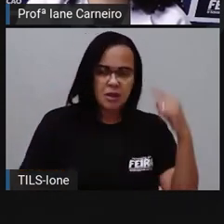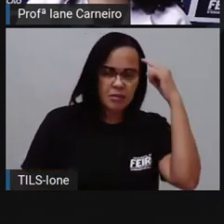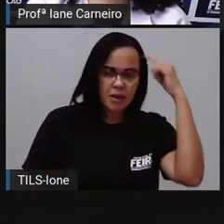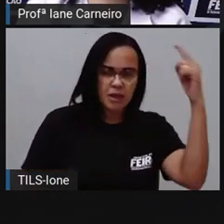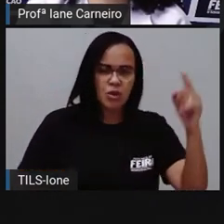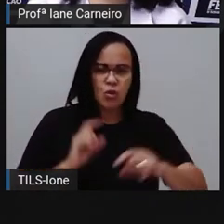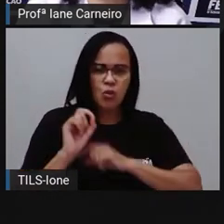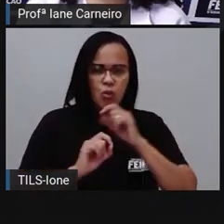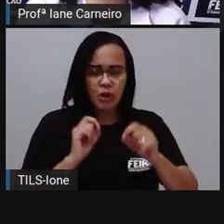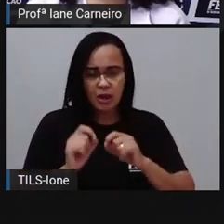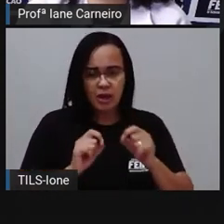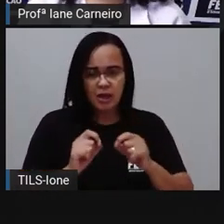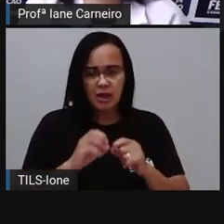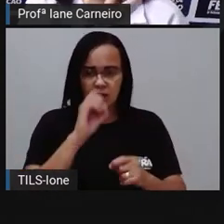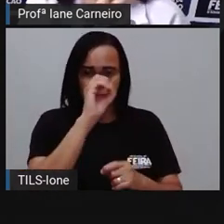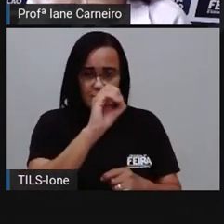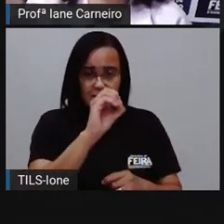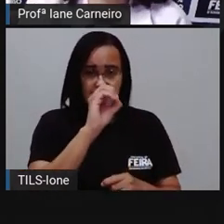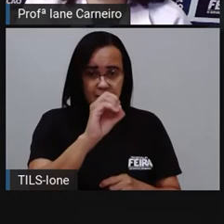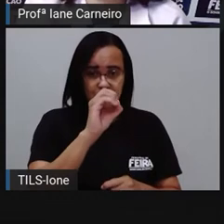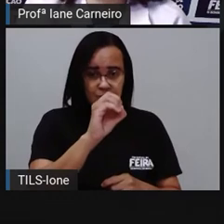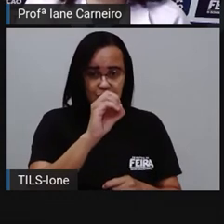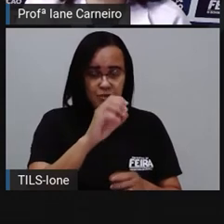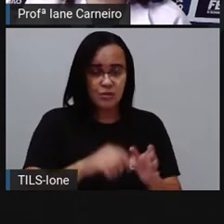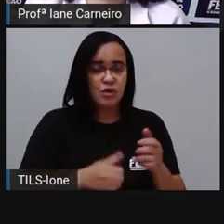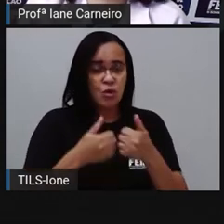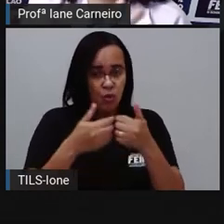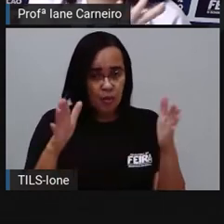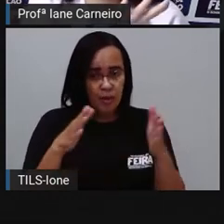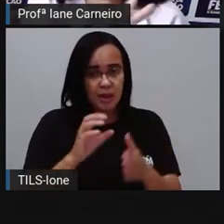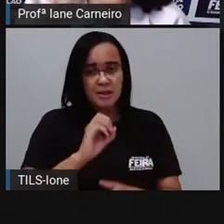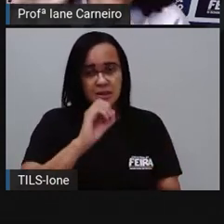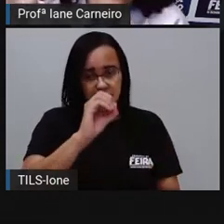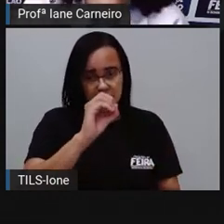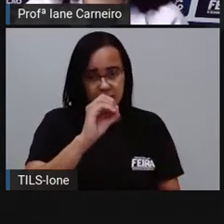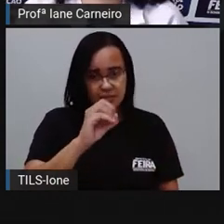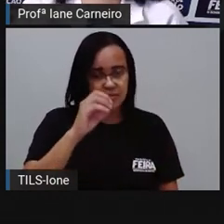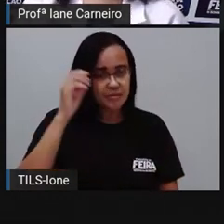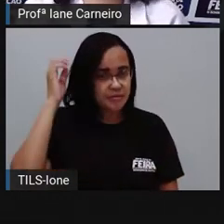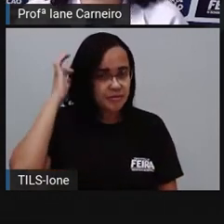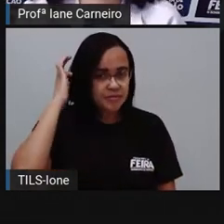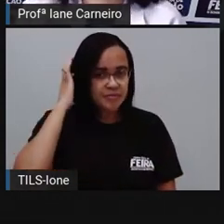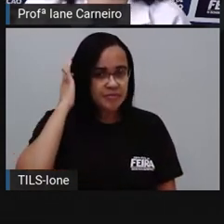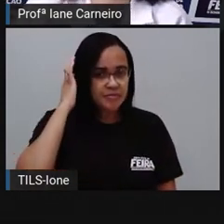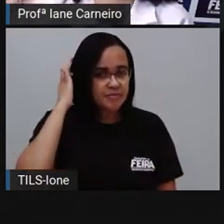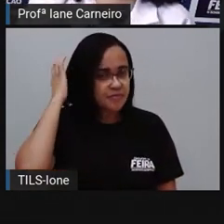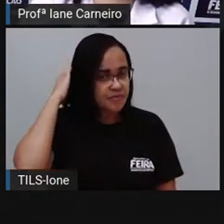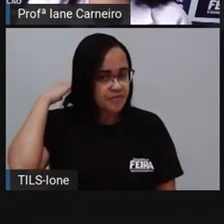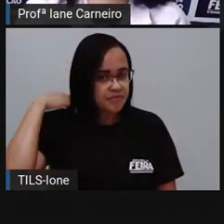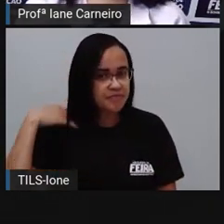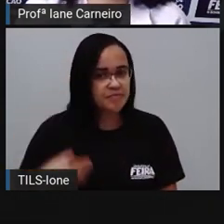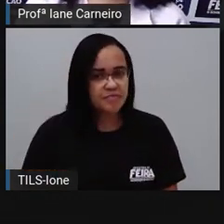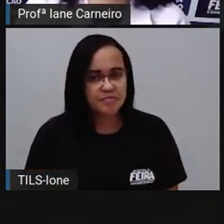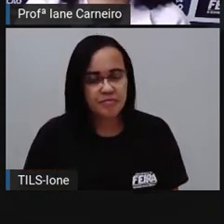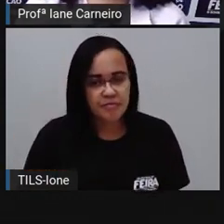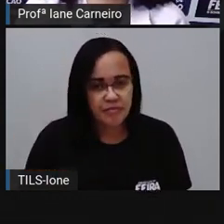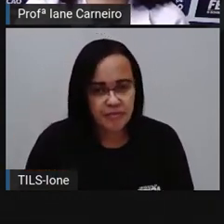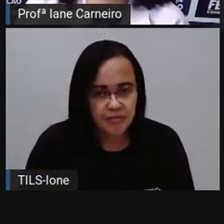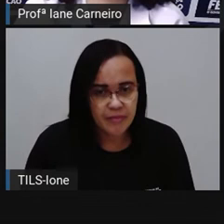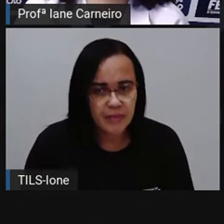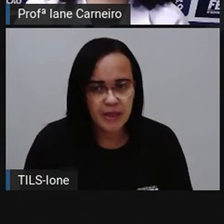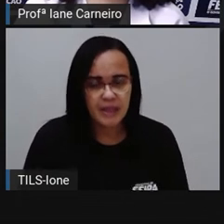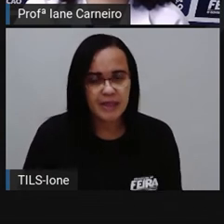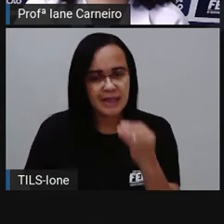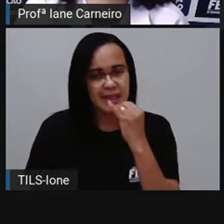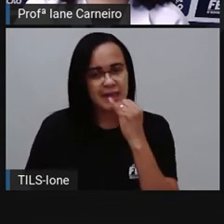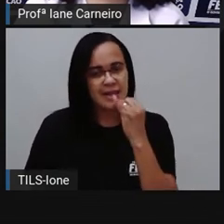que aqui está o numeral zero, né? Não tem nenhuma pessoa, como se ninguém tivesse votado nessa cor, né? Por exemplo, aqui se tivesse a